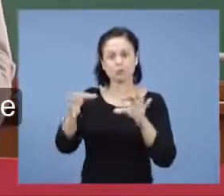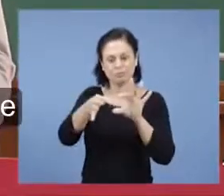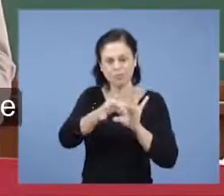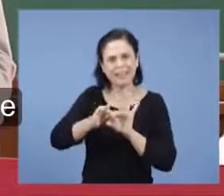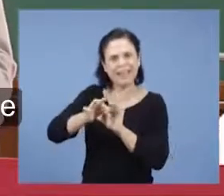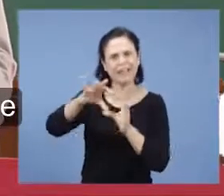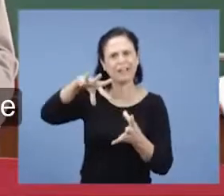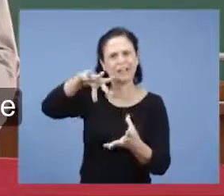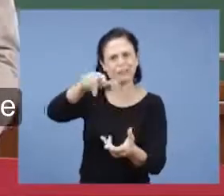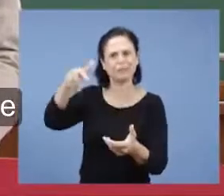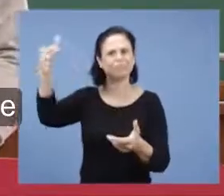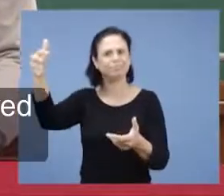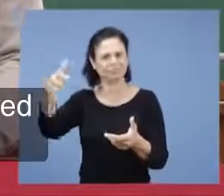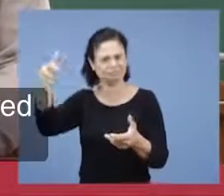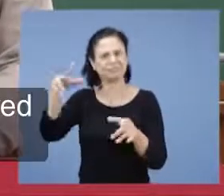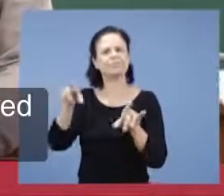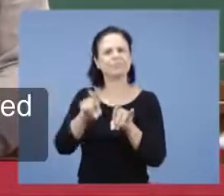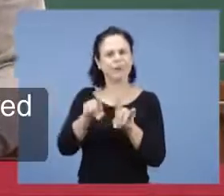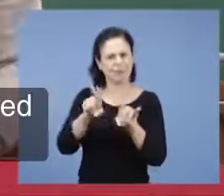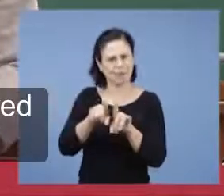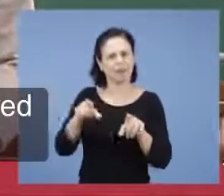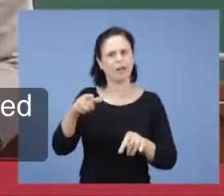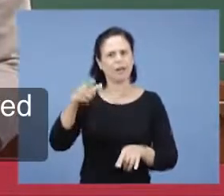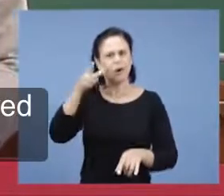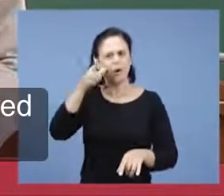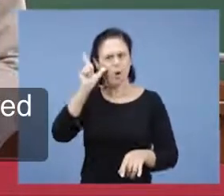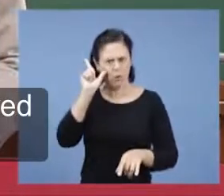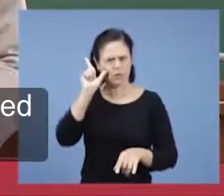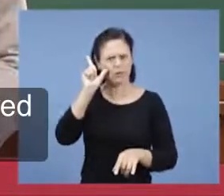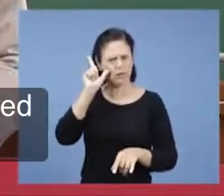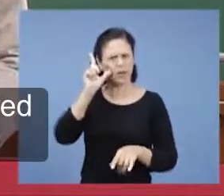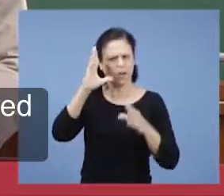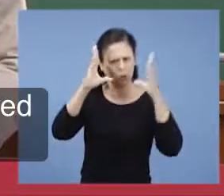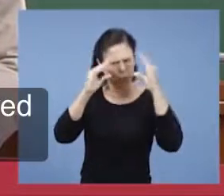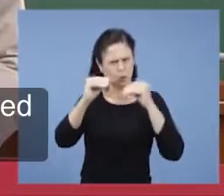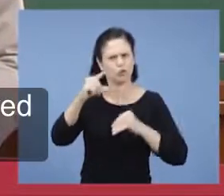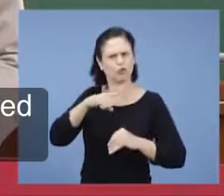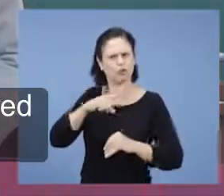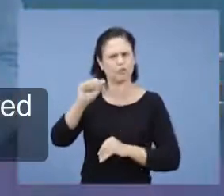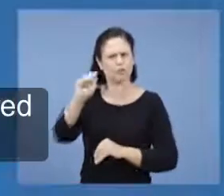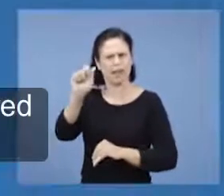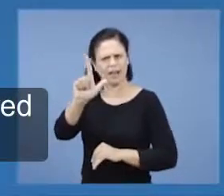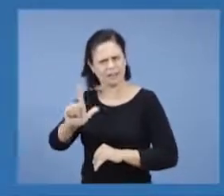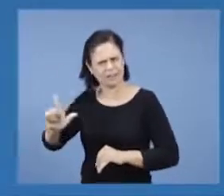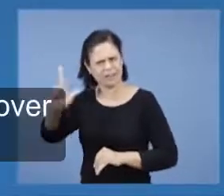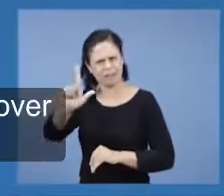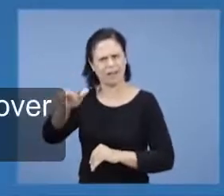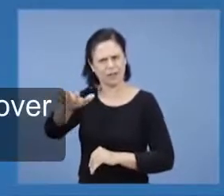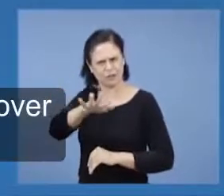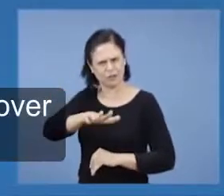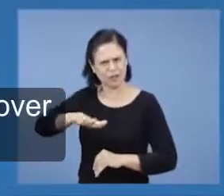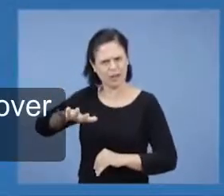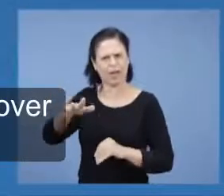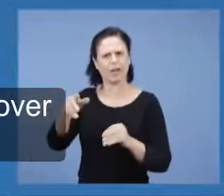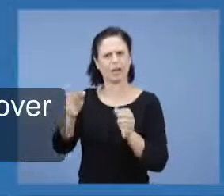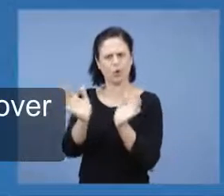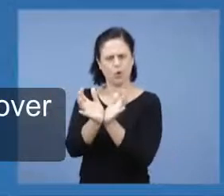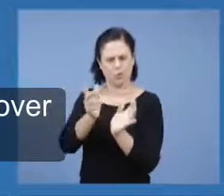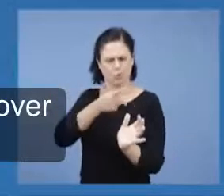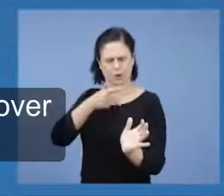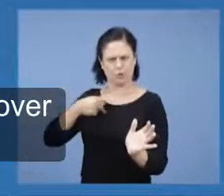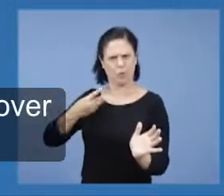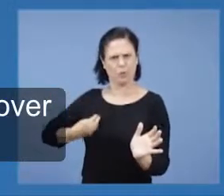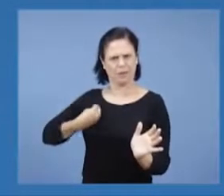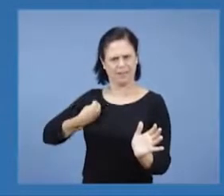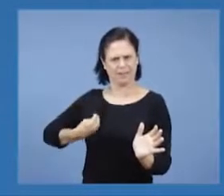Tivemos aqui também a realização da Assembleia Geral Ordinária, que foi feita no dia de ontem, com a participação de pastores